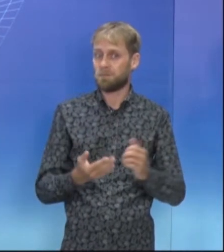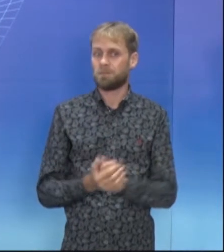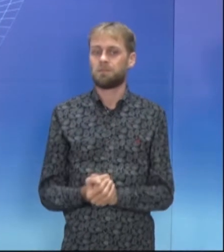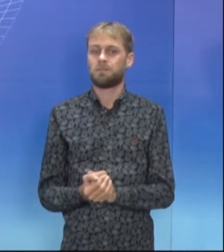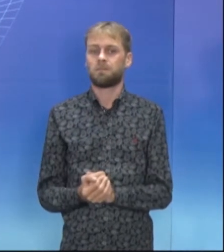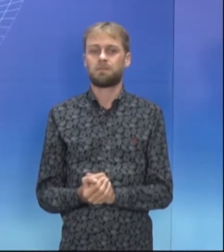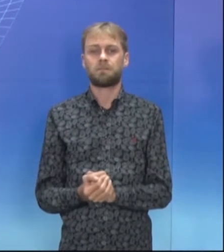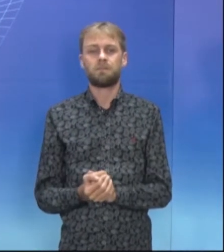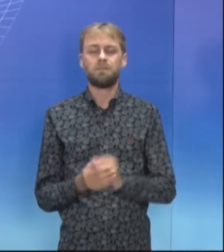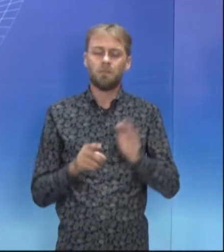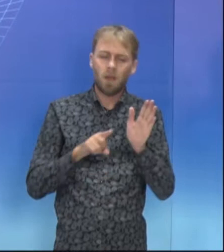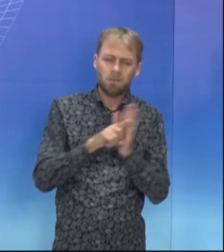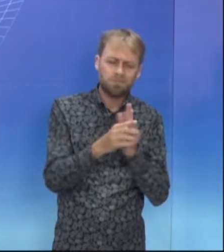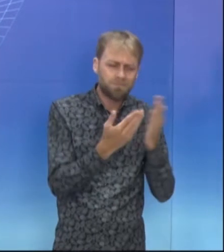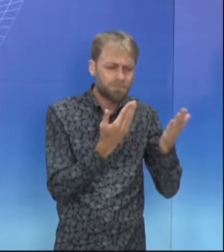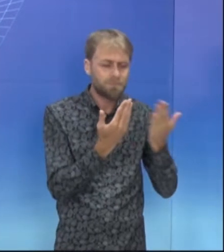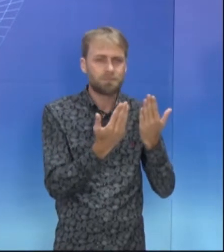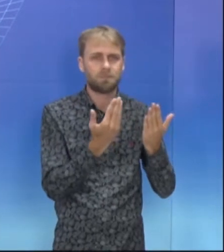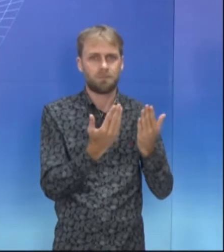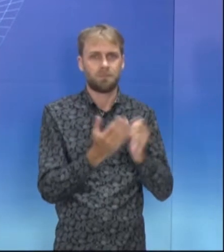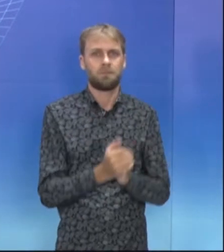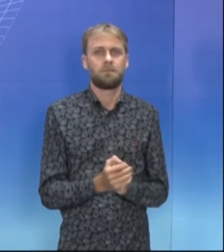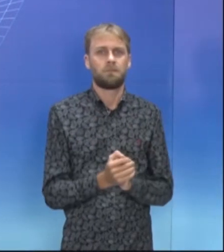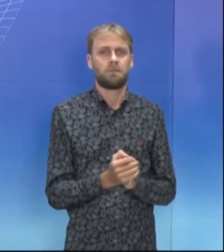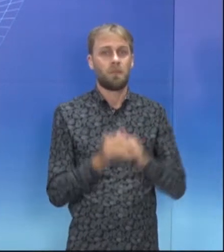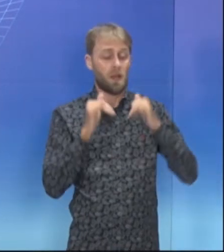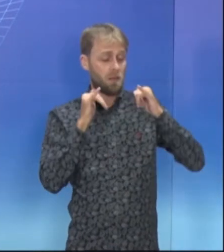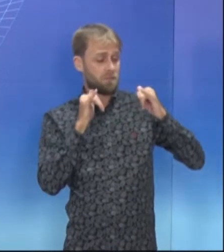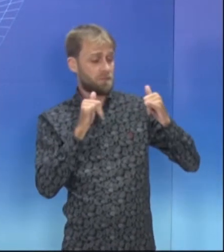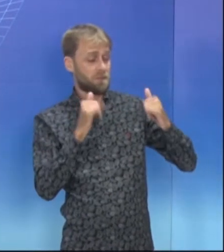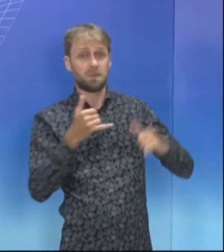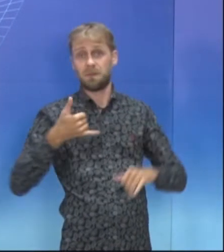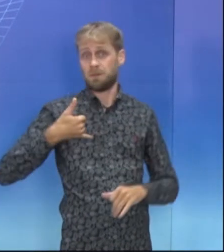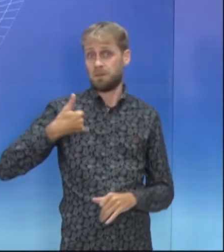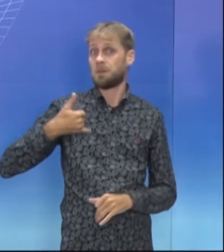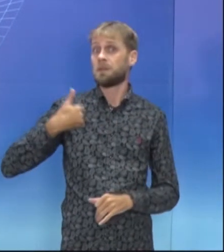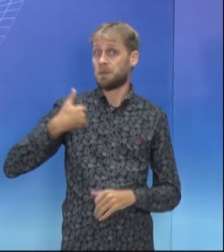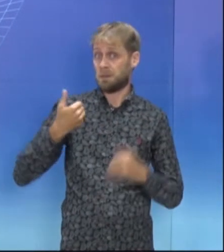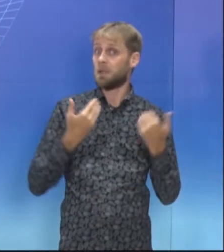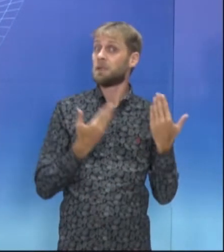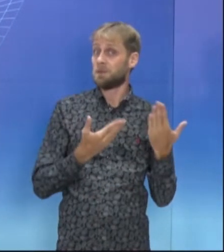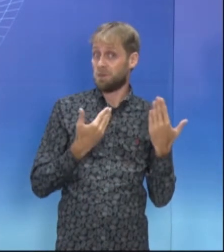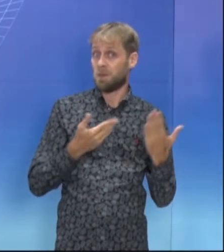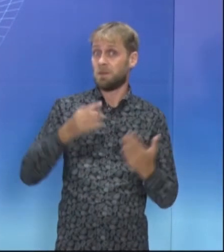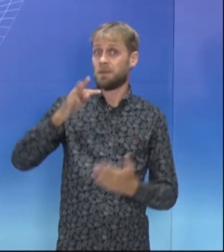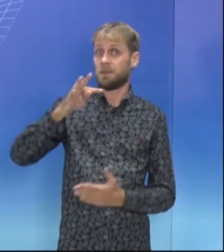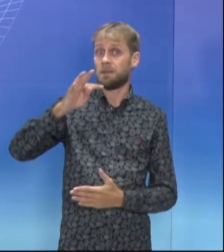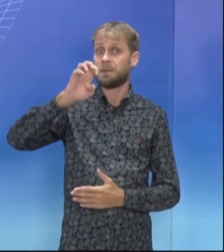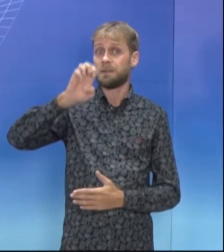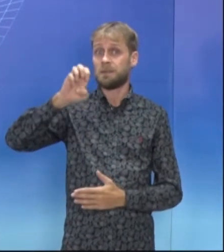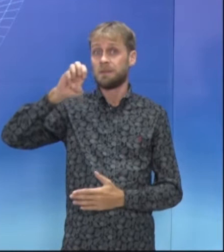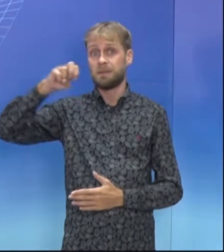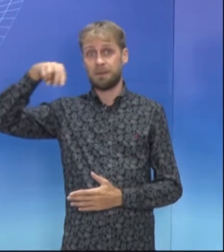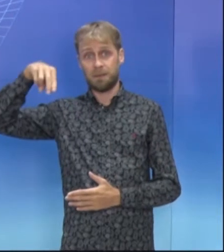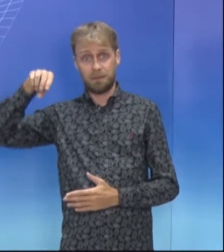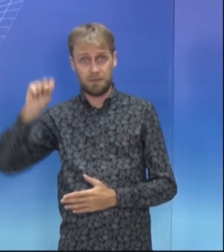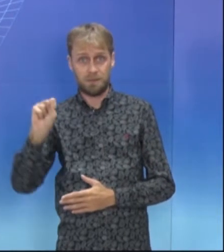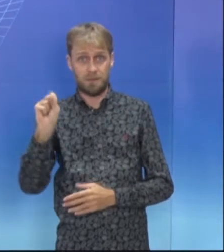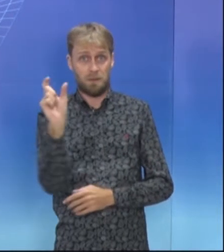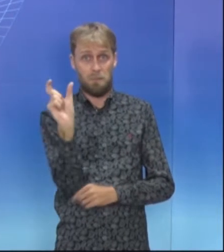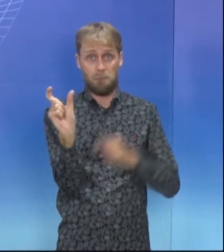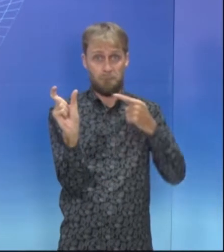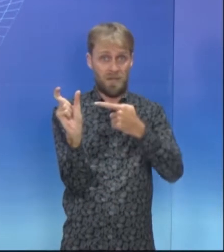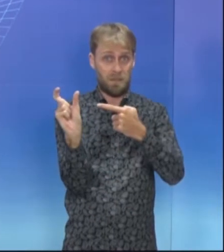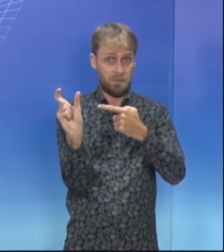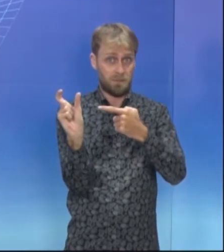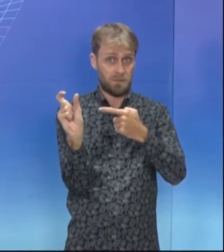Vamos a uma análise dessa questão. A informação sobre a idade dos jovens recrutados, TIMS, observe essa palavra TIM, né,